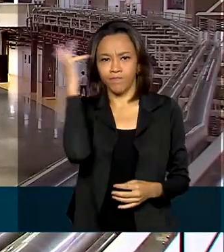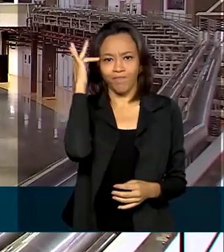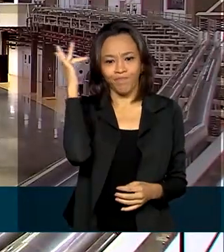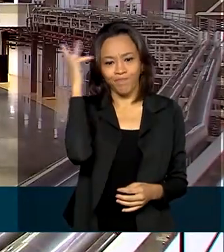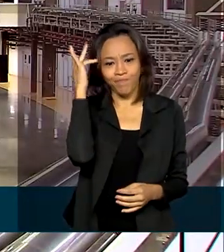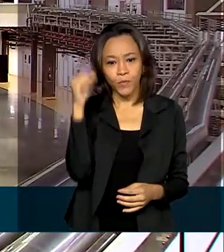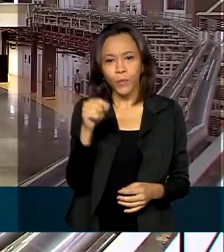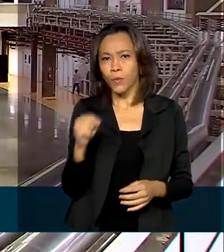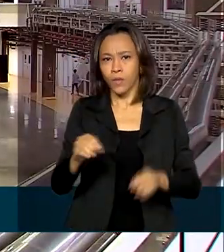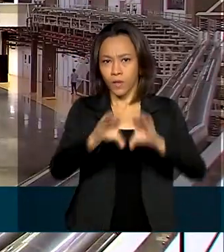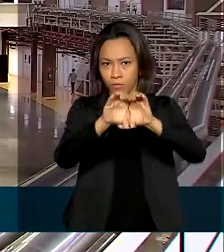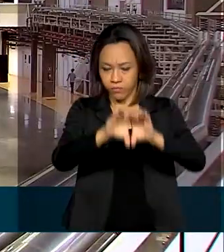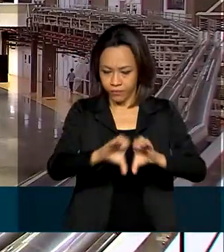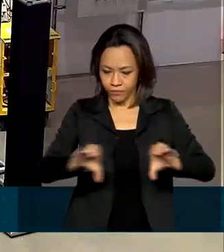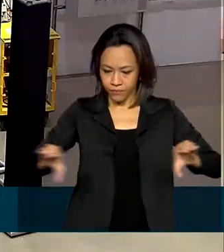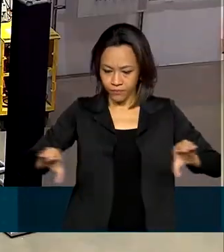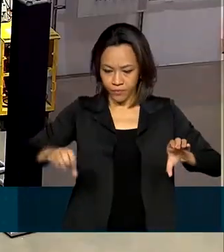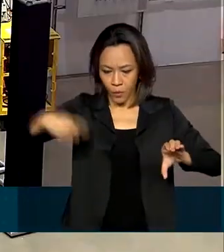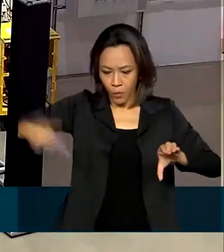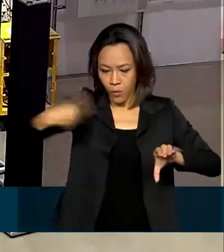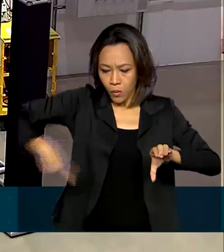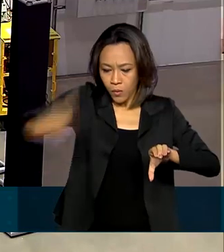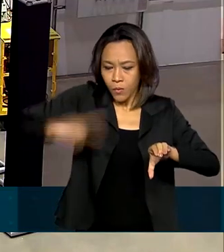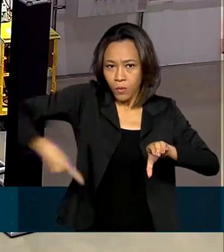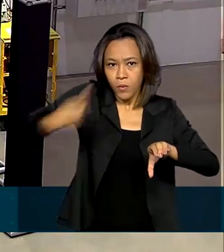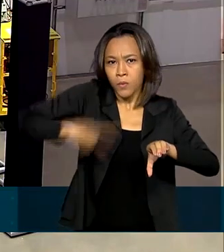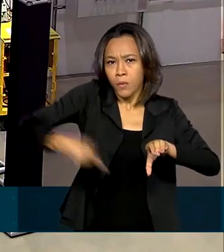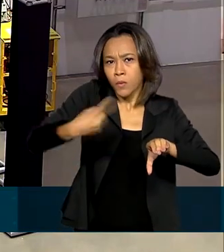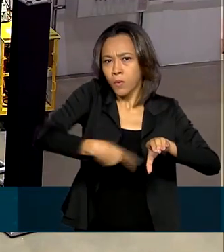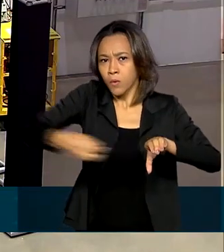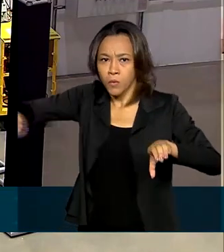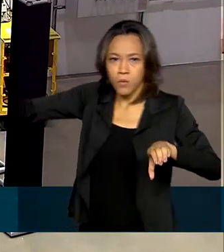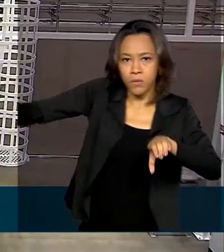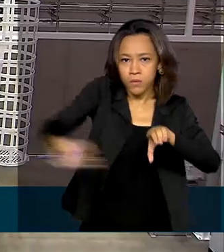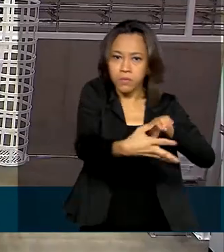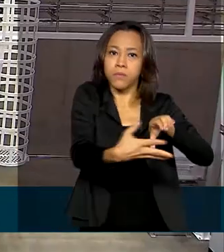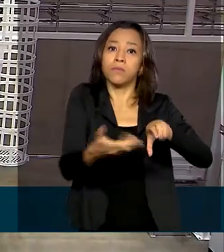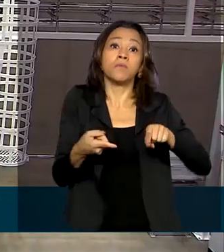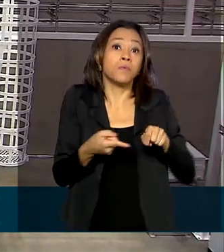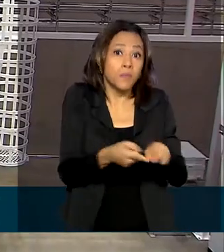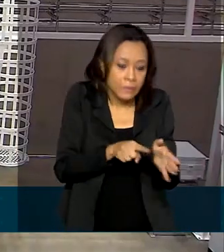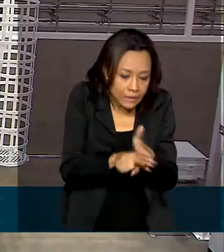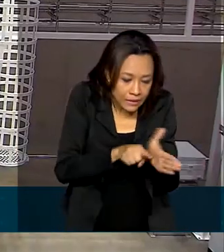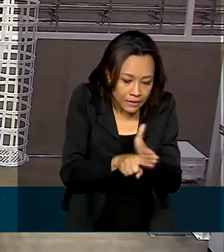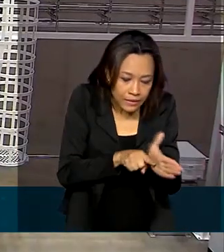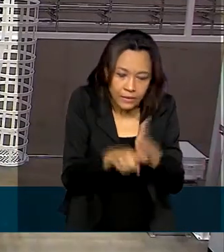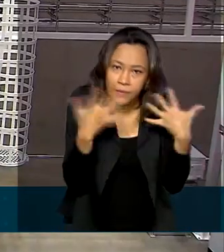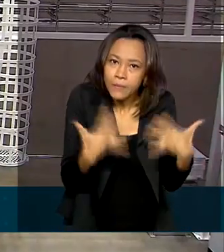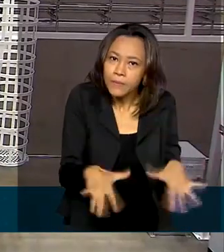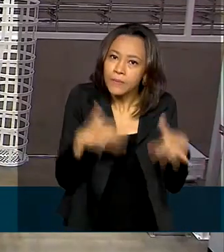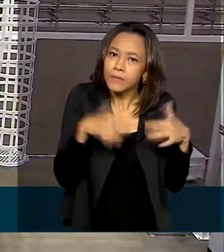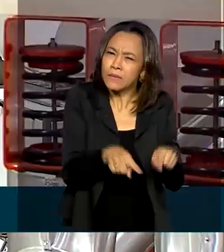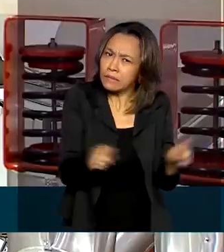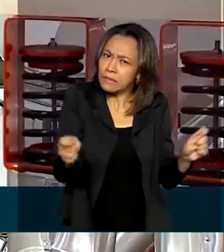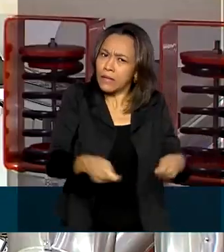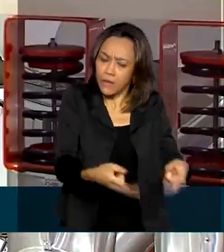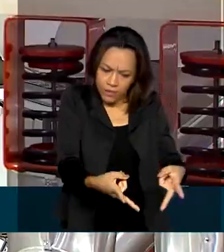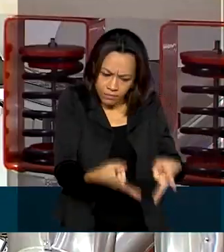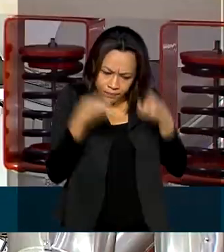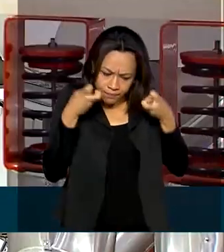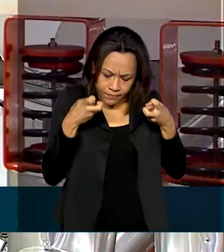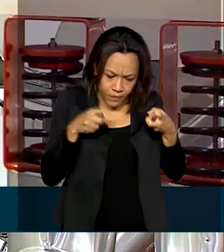Um acelerador de elétrons, que produz um tipo específico de luz tão intensa que torna possível